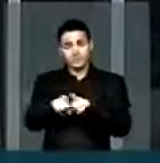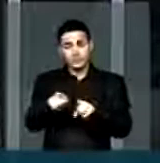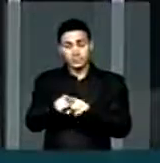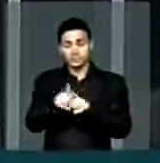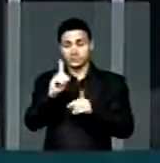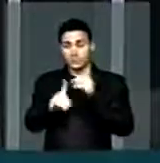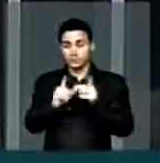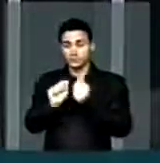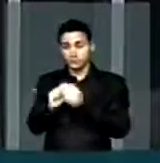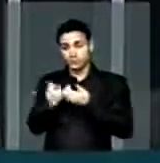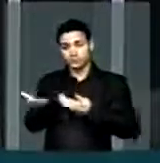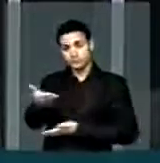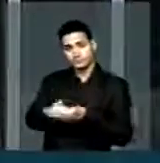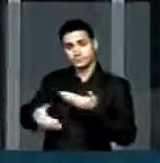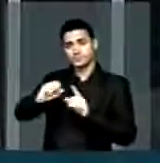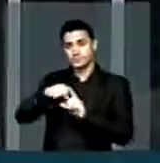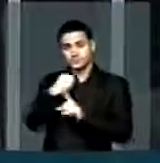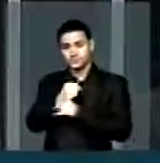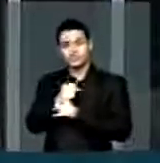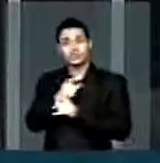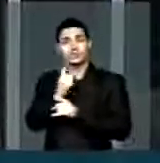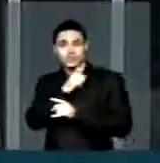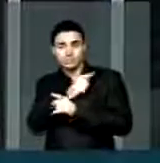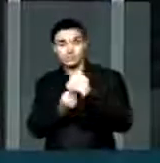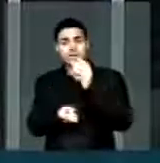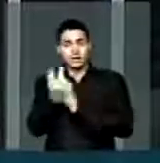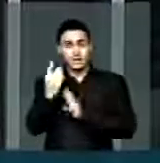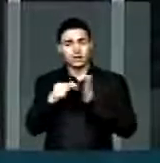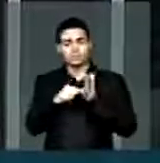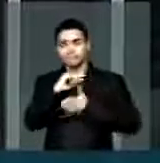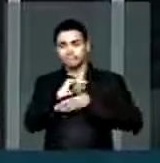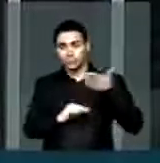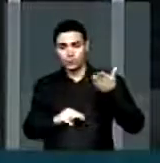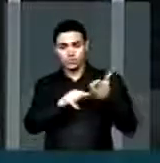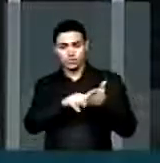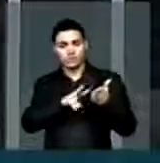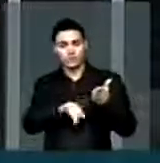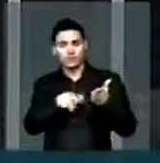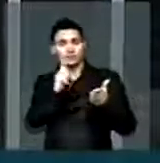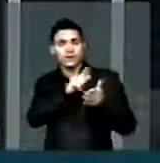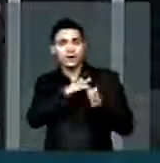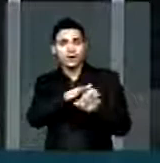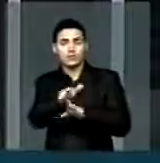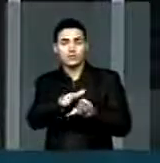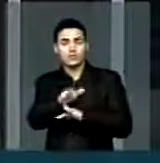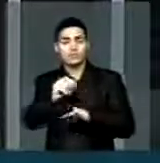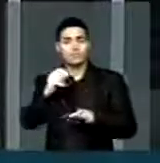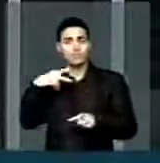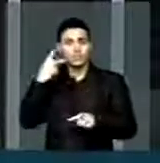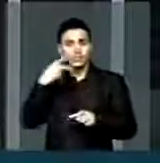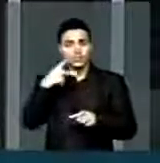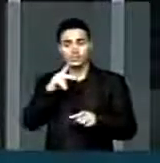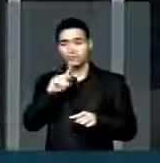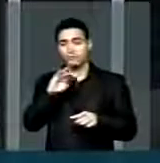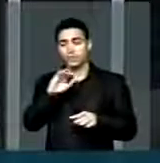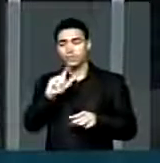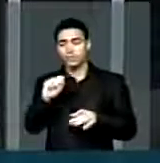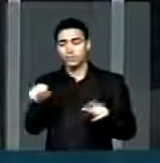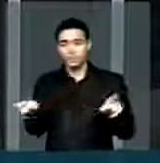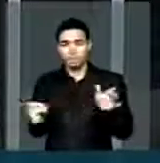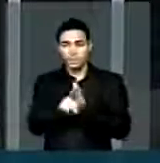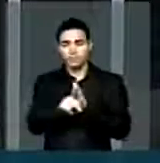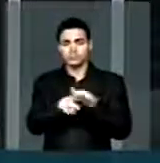dessa Casa com a sociedade, que produziu um documento que vai orientar a política pública da educação